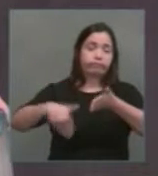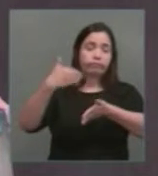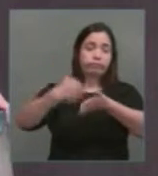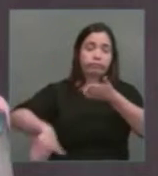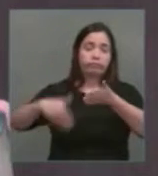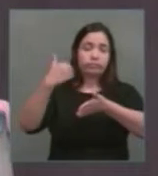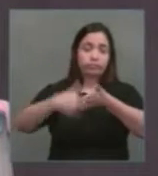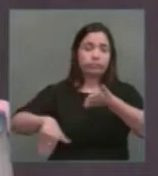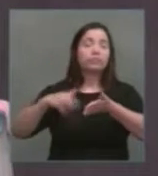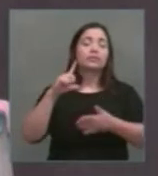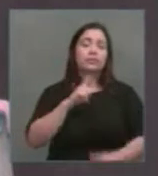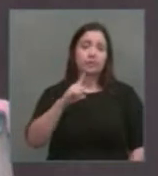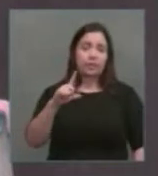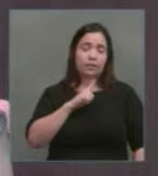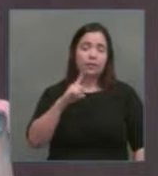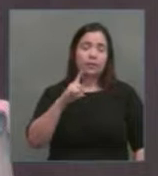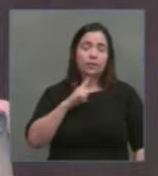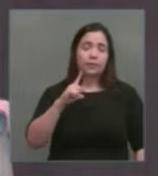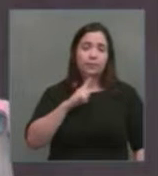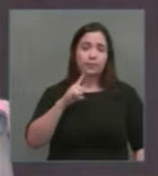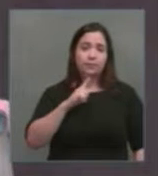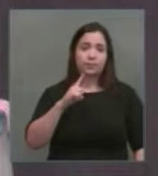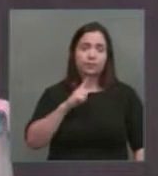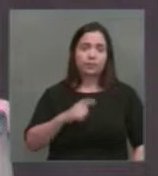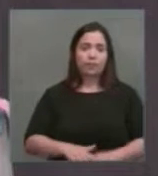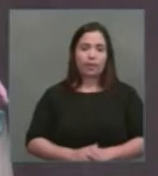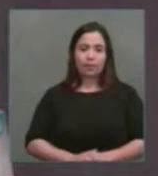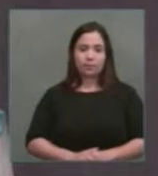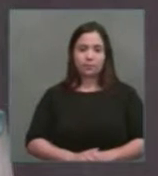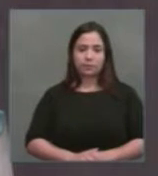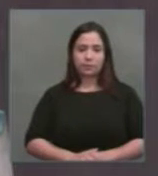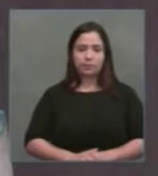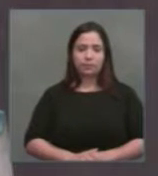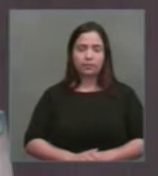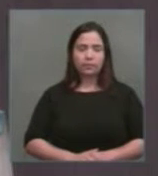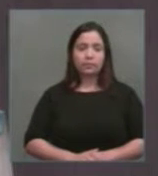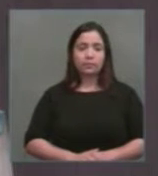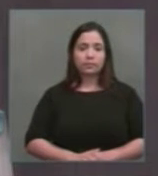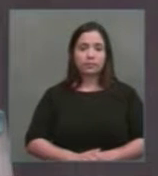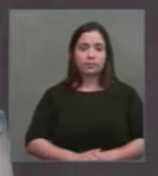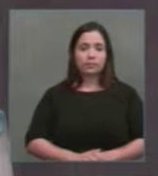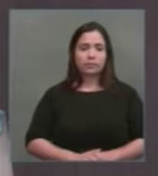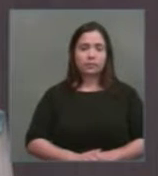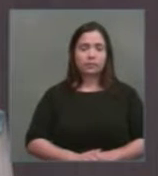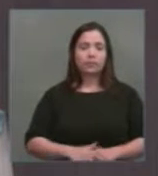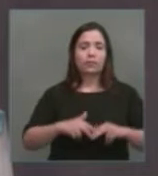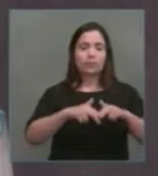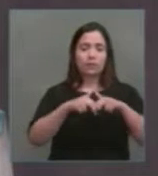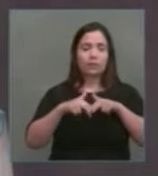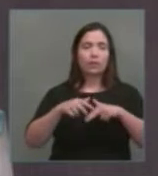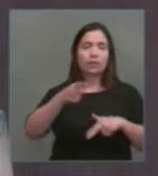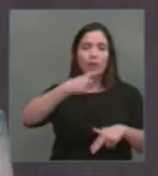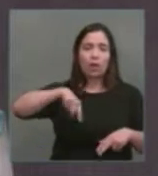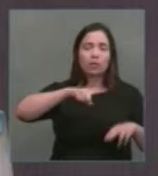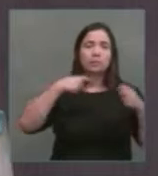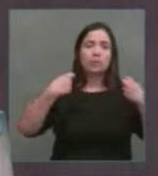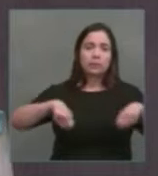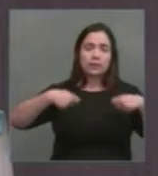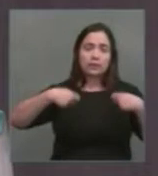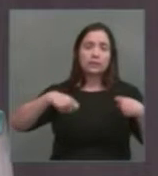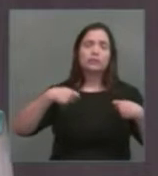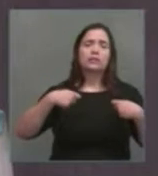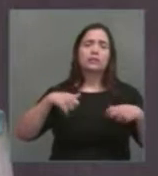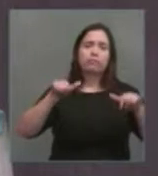com a maior tarifação. portanto, nós precisamos sobretudo com a maior contribuição.